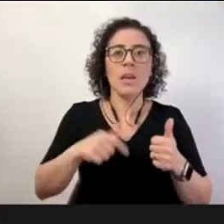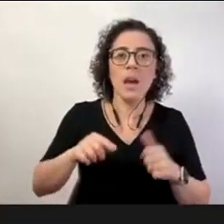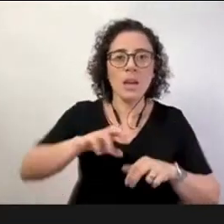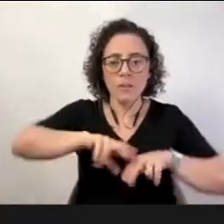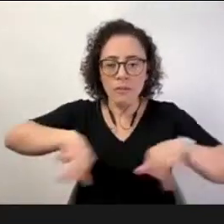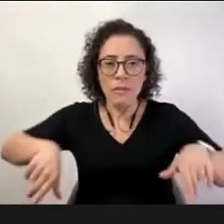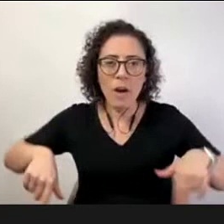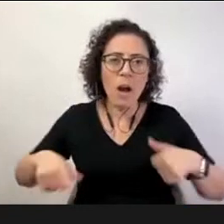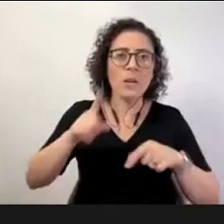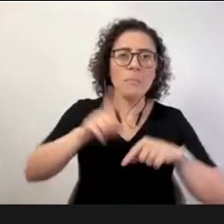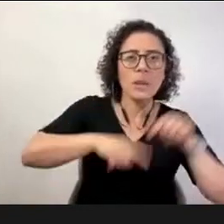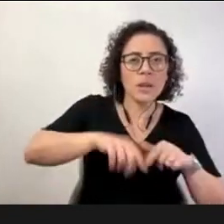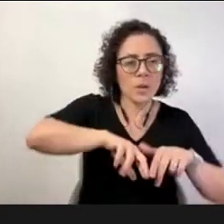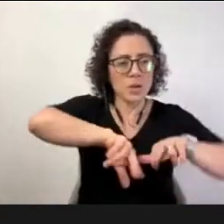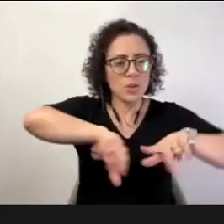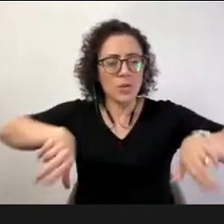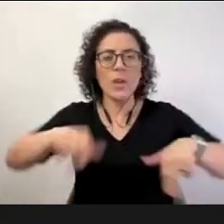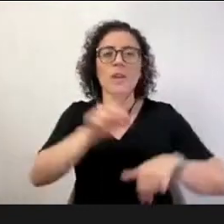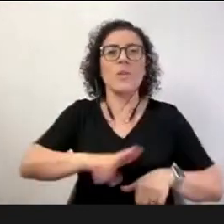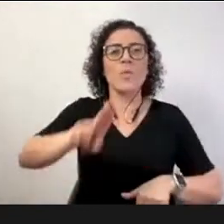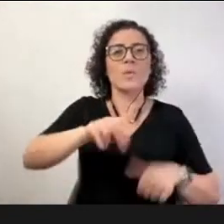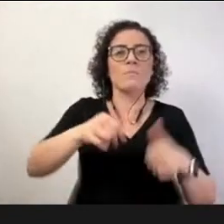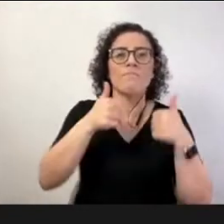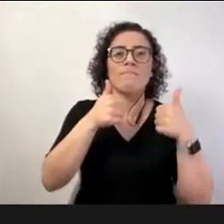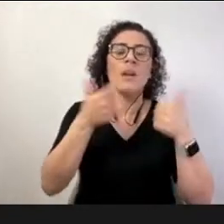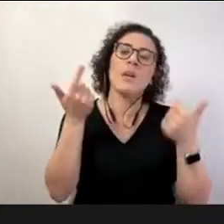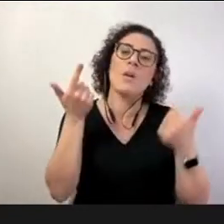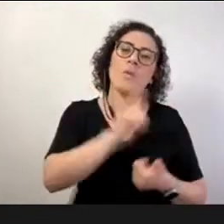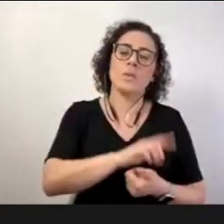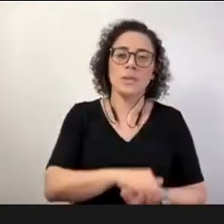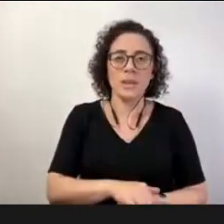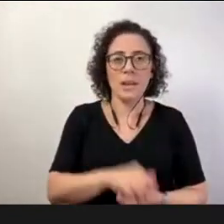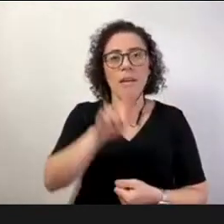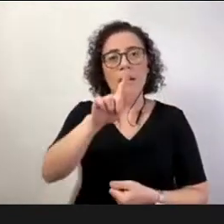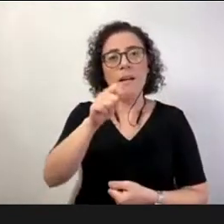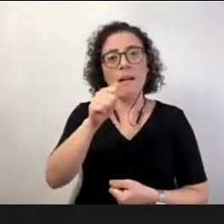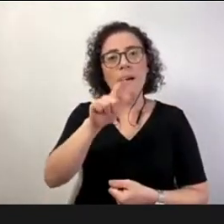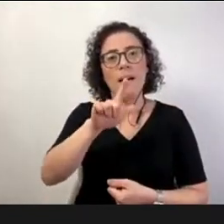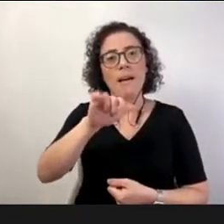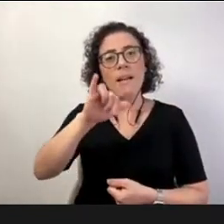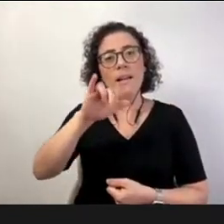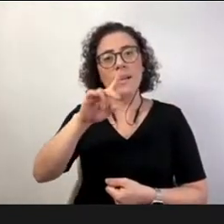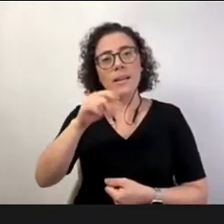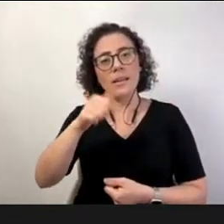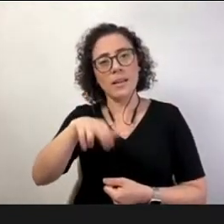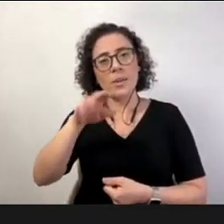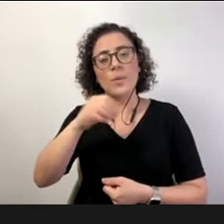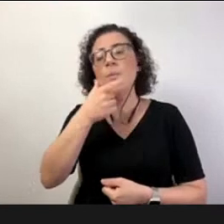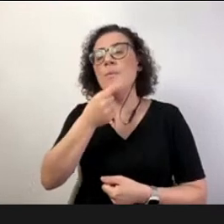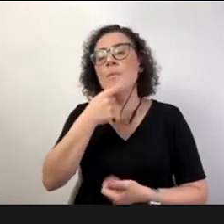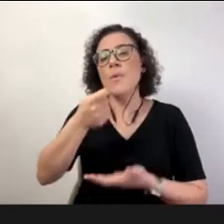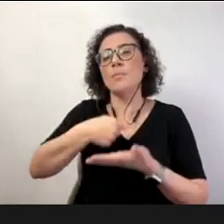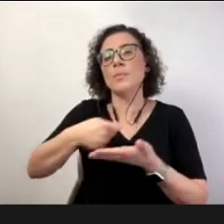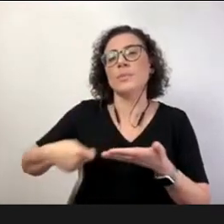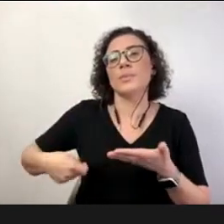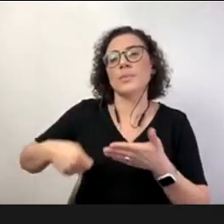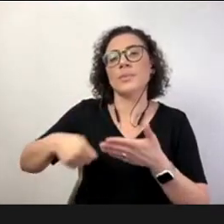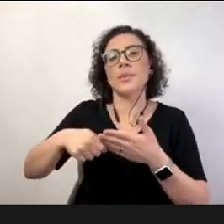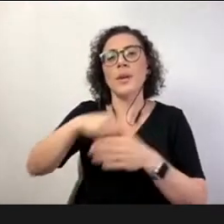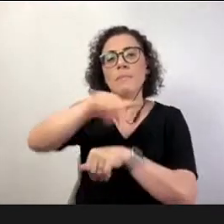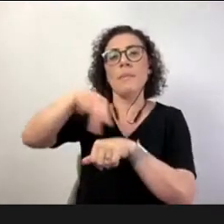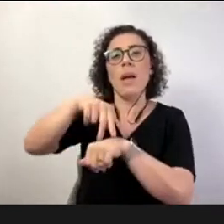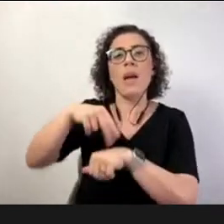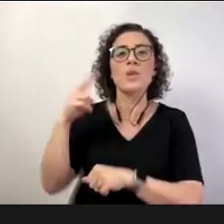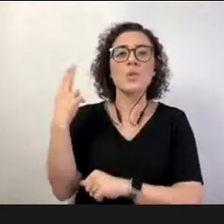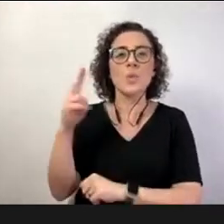eficazes é isto que nós andamos à procura Galeano o vosso vizinho do Uruguai dizia que a utopia é qualquer